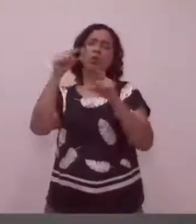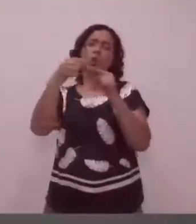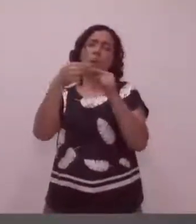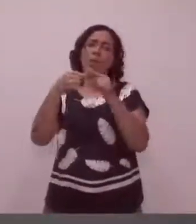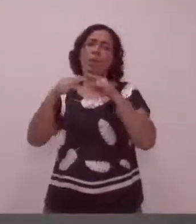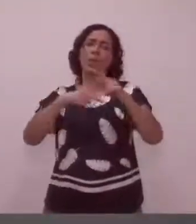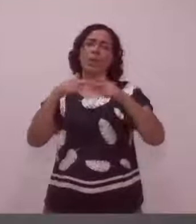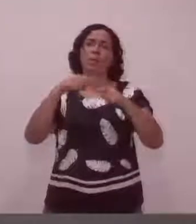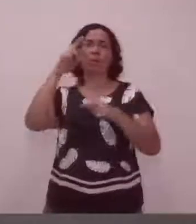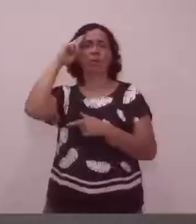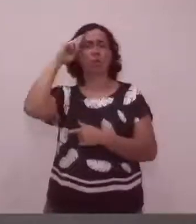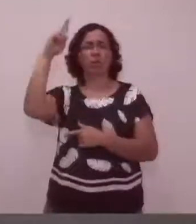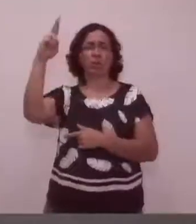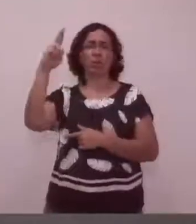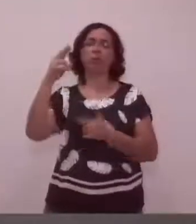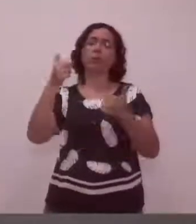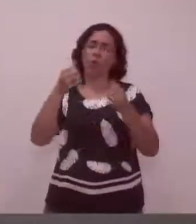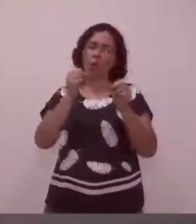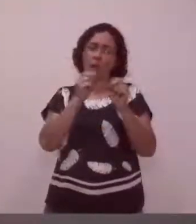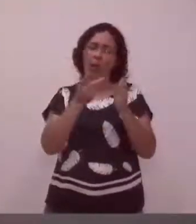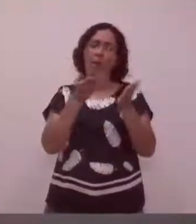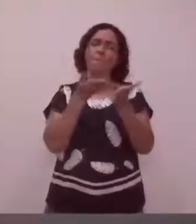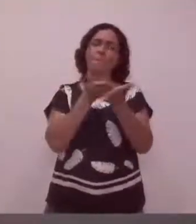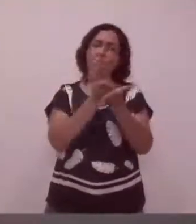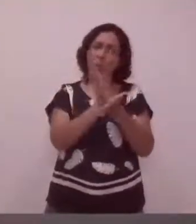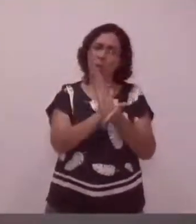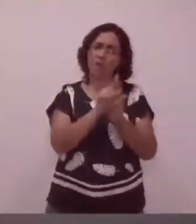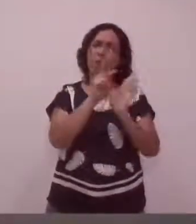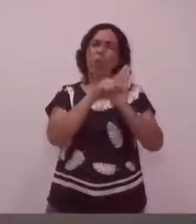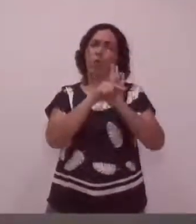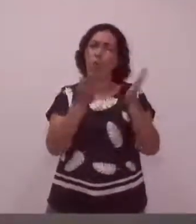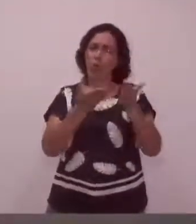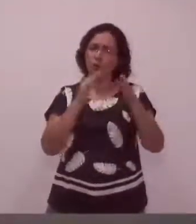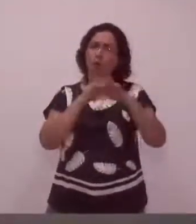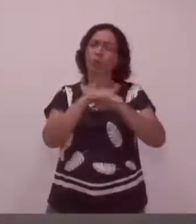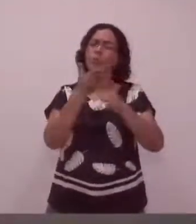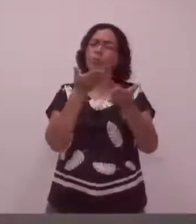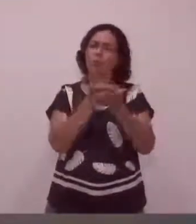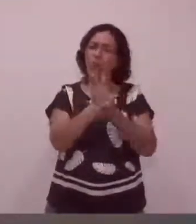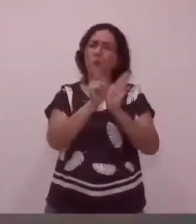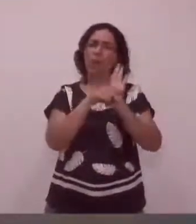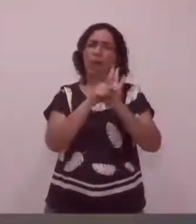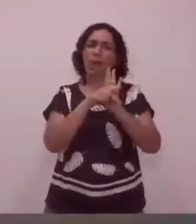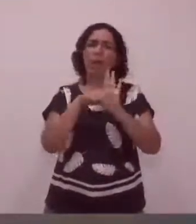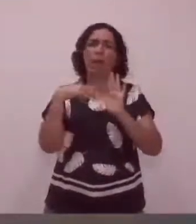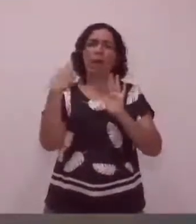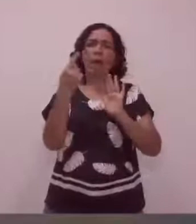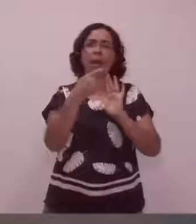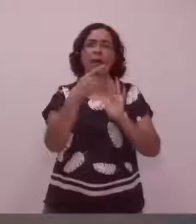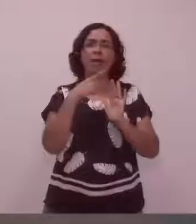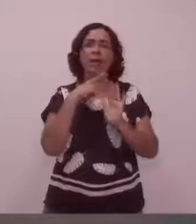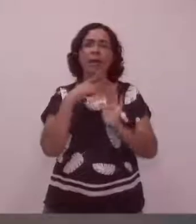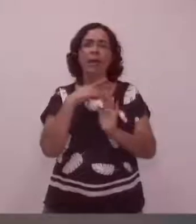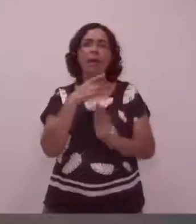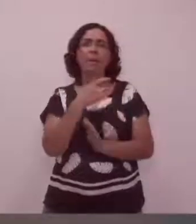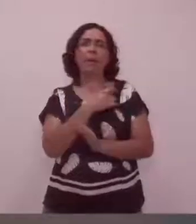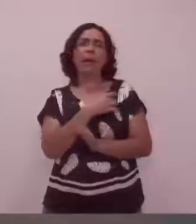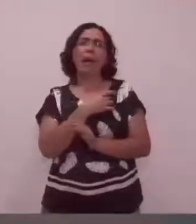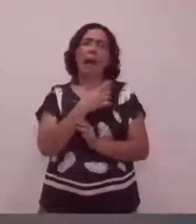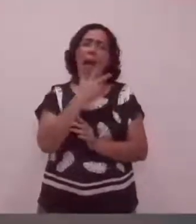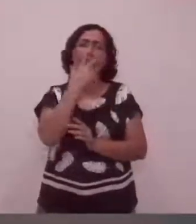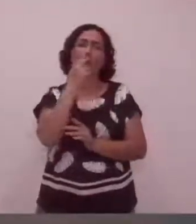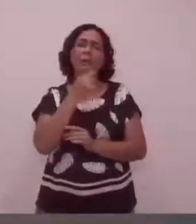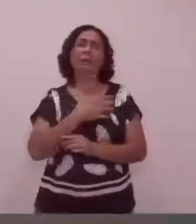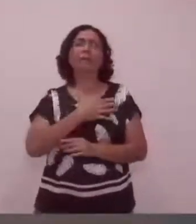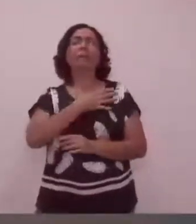Pois bem, aprovamos o projeto nessa noite, e existe um medo do Executivo, Ah, porque isso vai